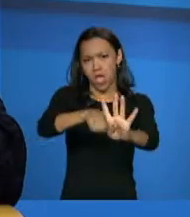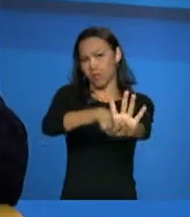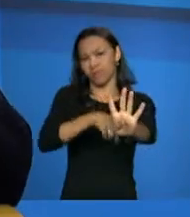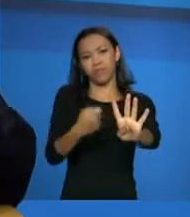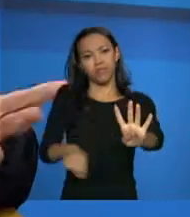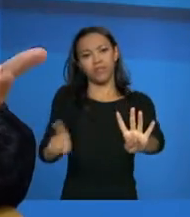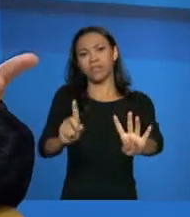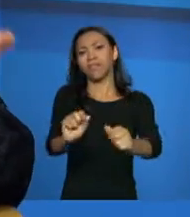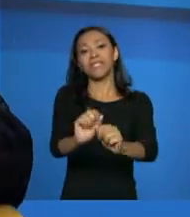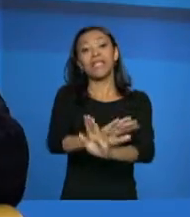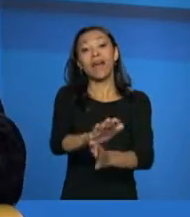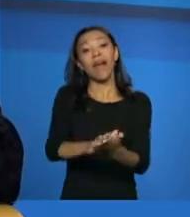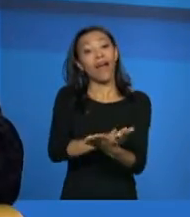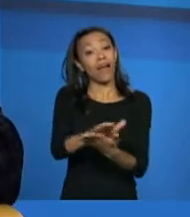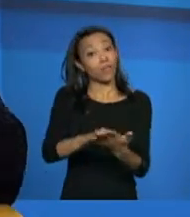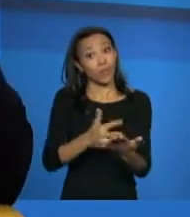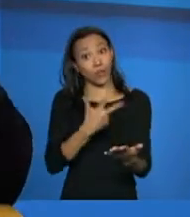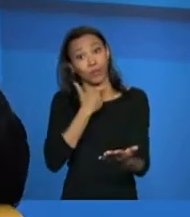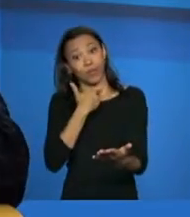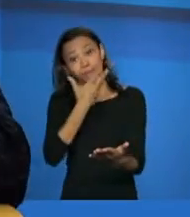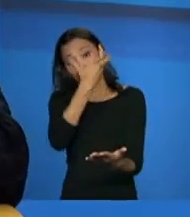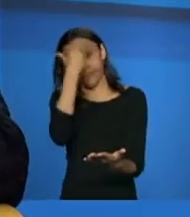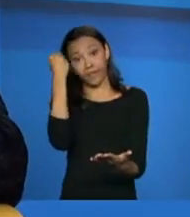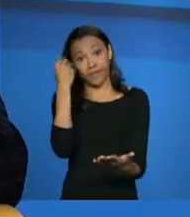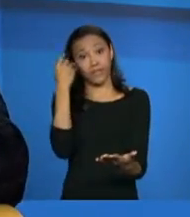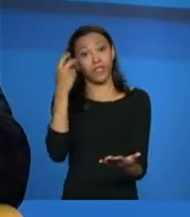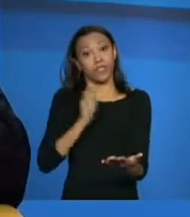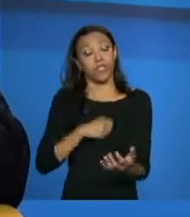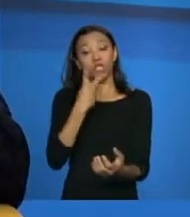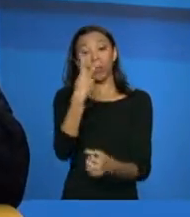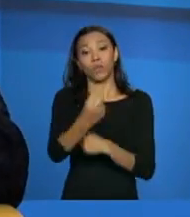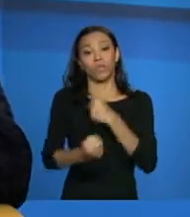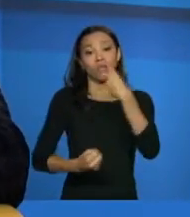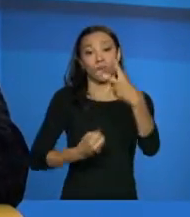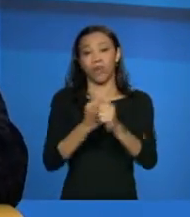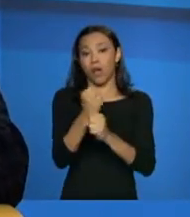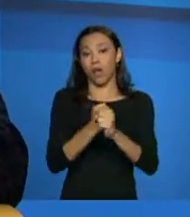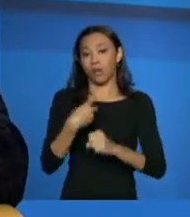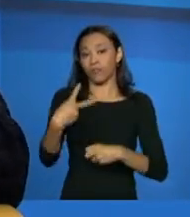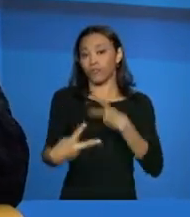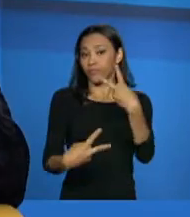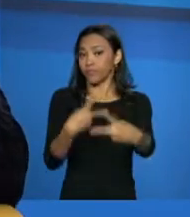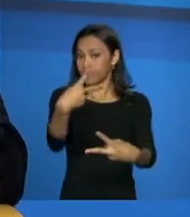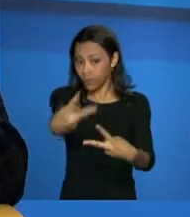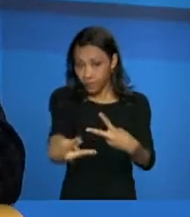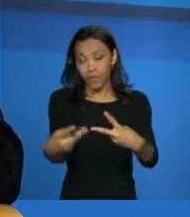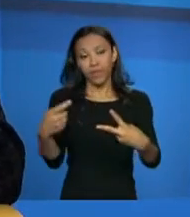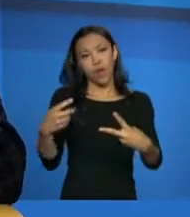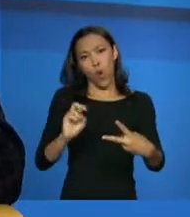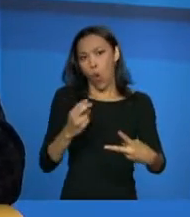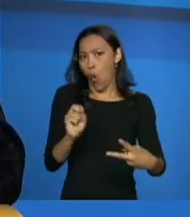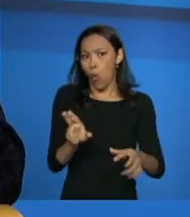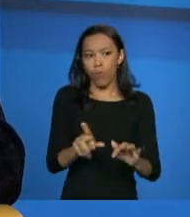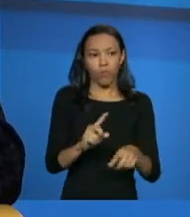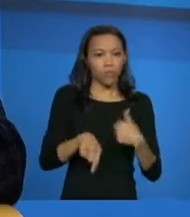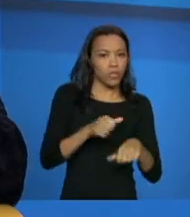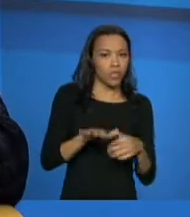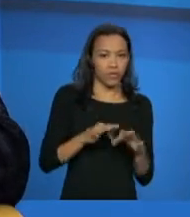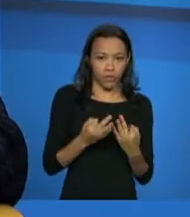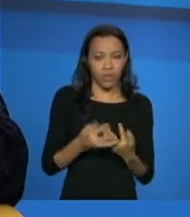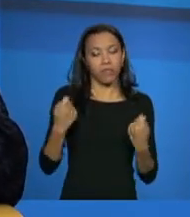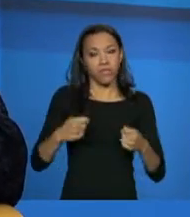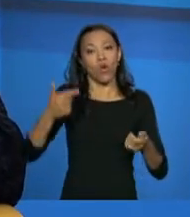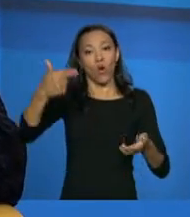mais nada, só não pode deixar, não pode esquecer, de a cada dois anos, ou quando houver mudança significativa na família, fazer a sua atualização cadastral.